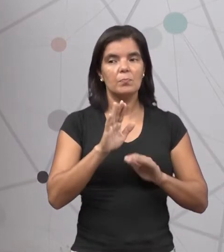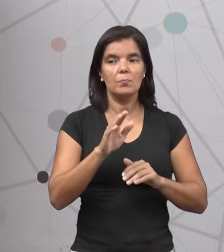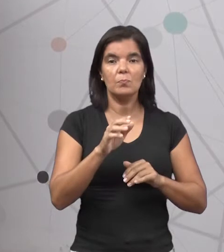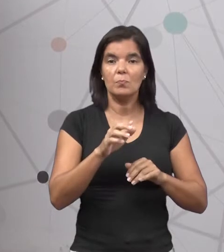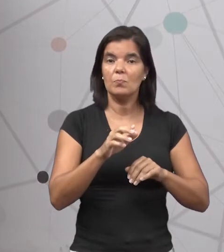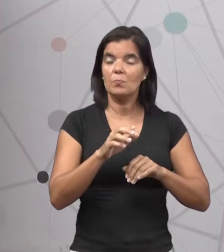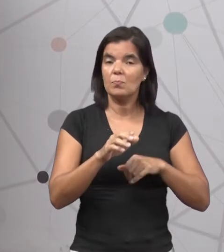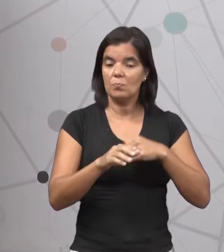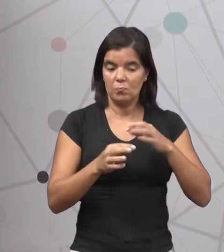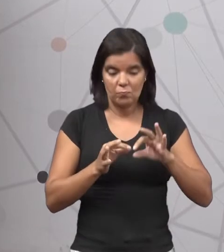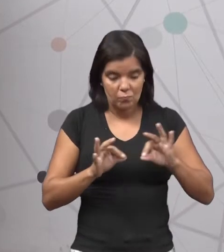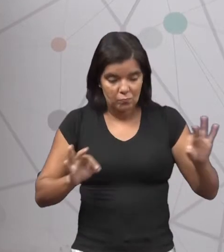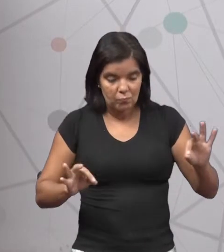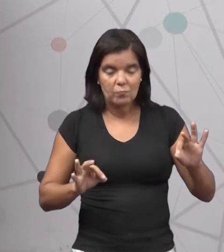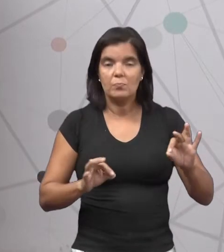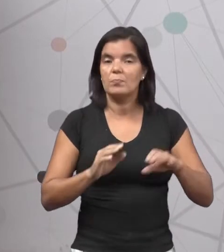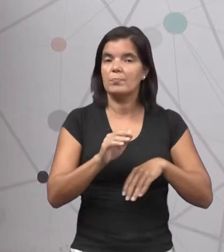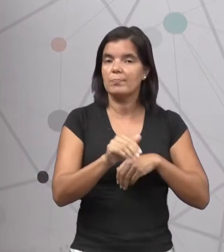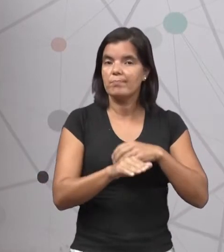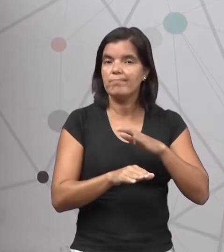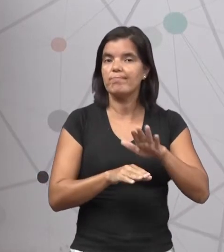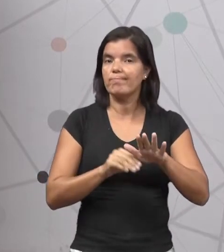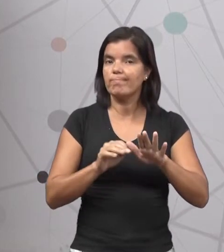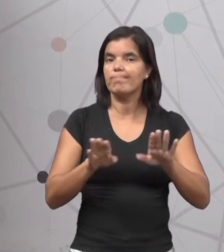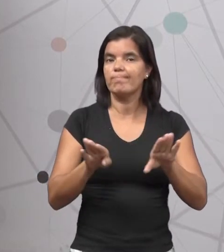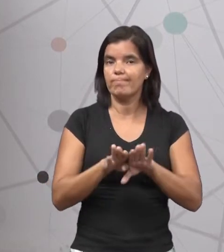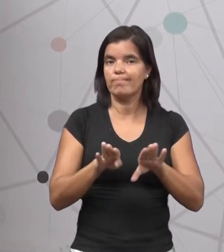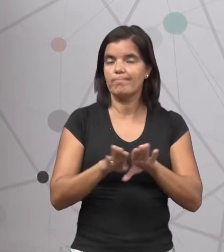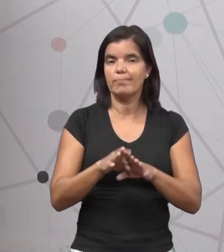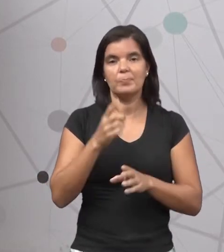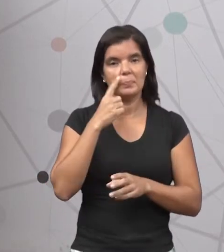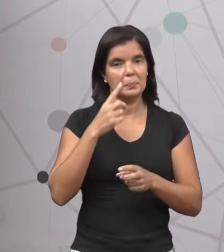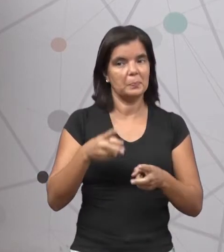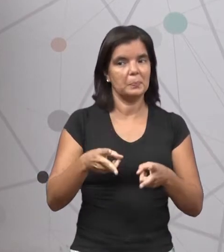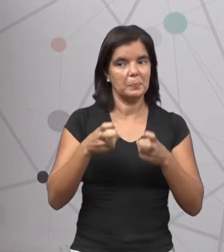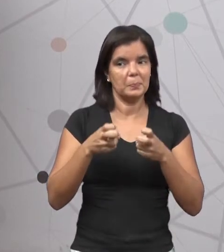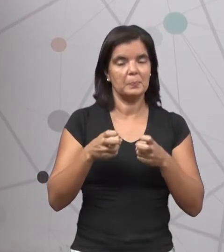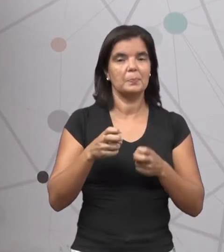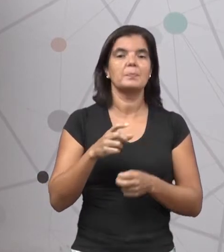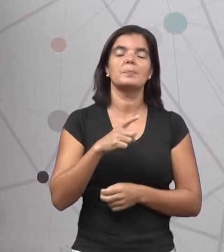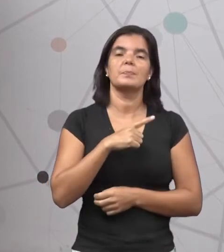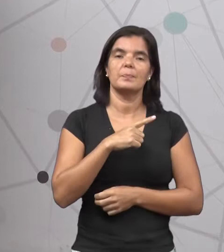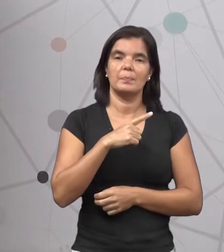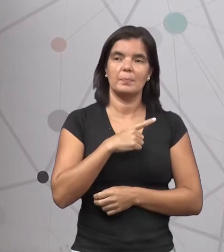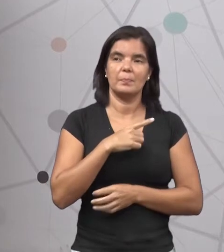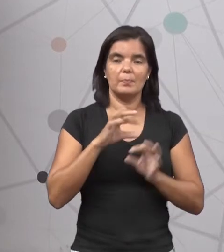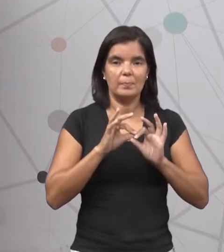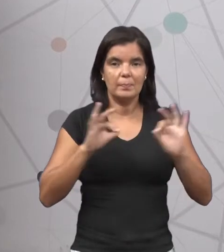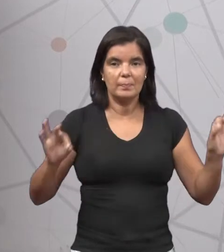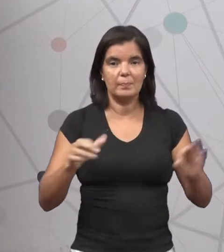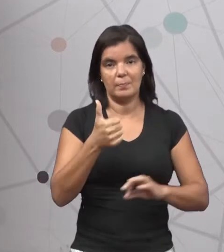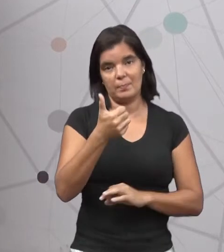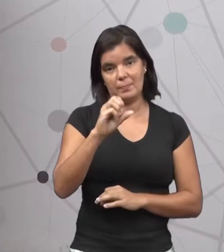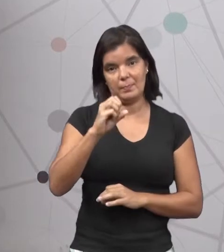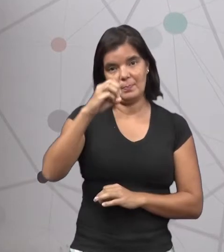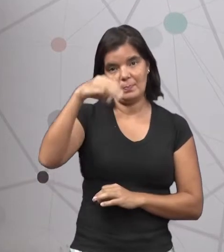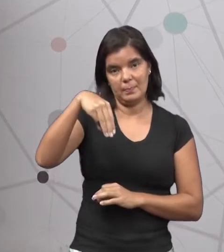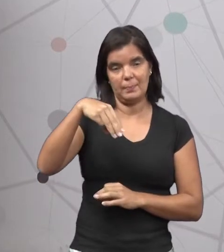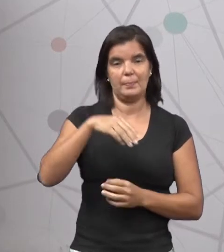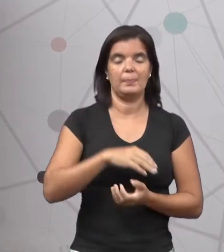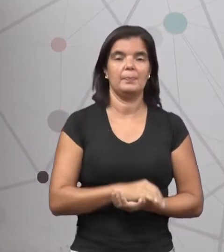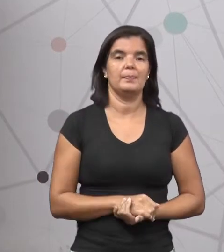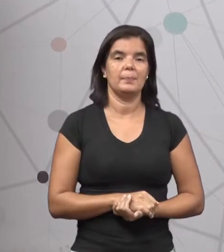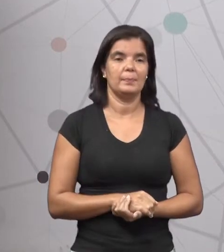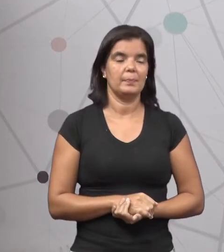um metro Após o outro Na pista Percebeu Que a pista media dez metros